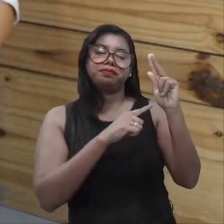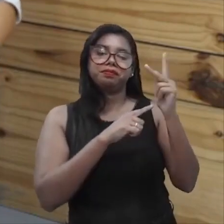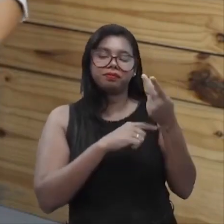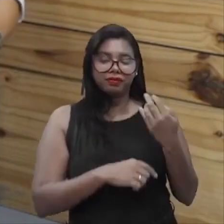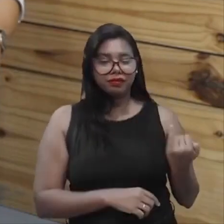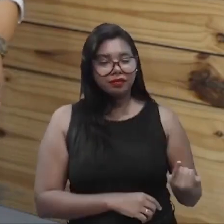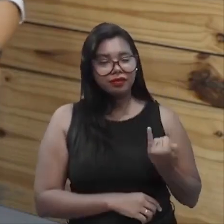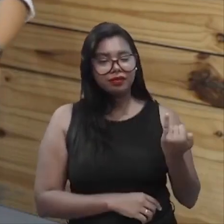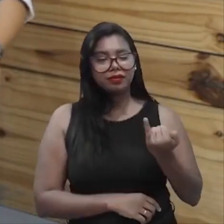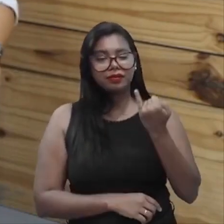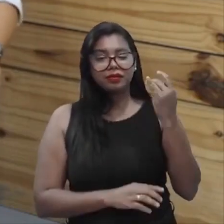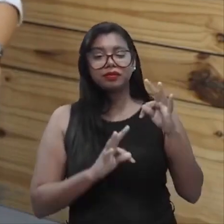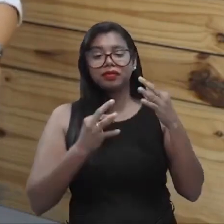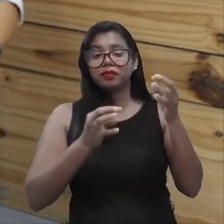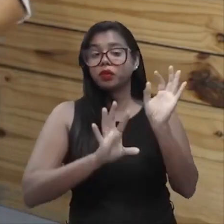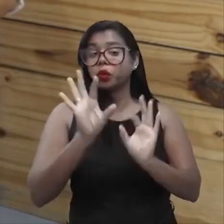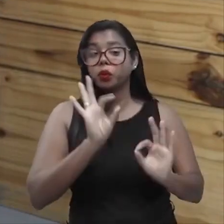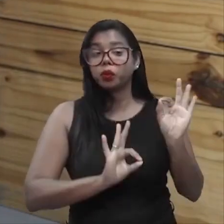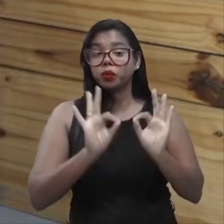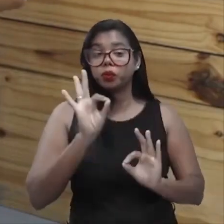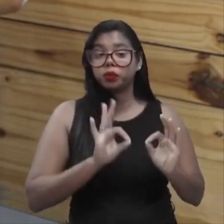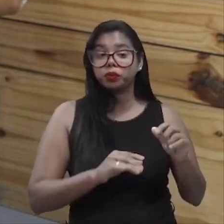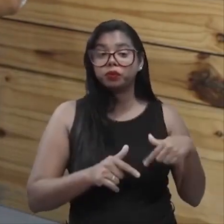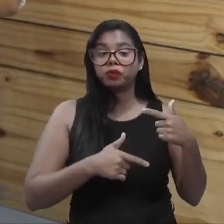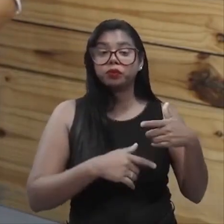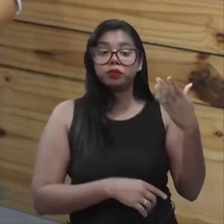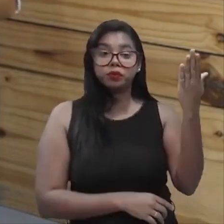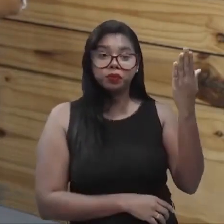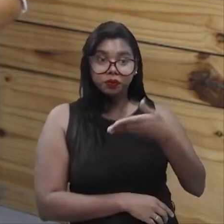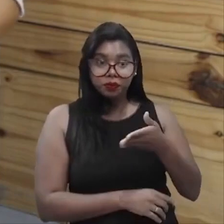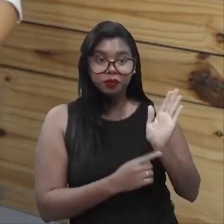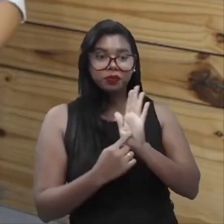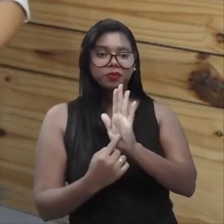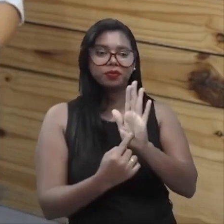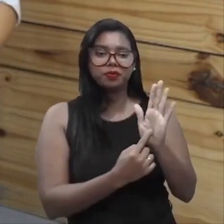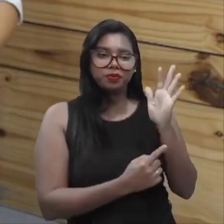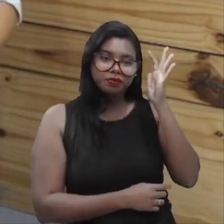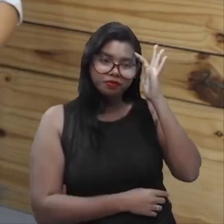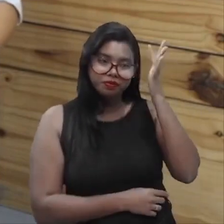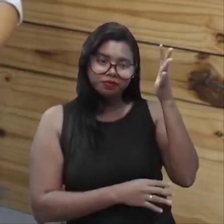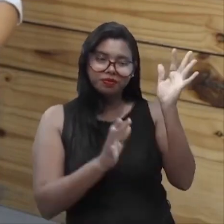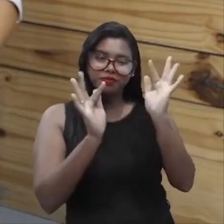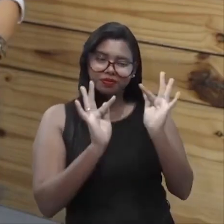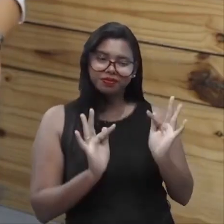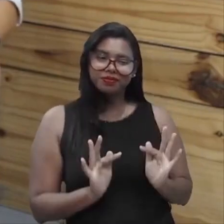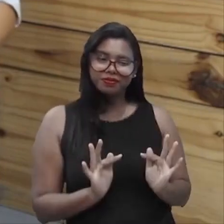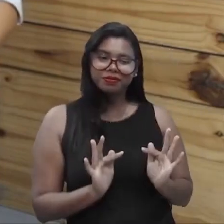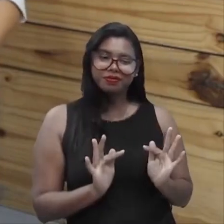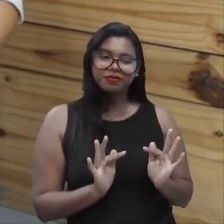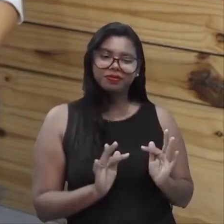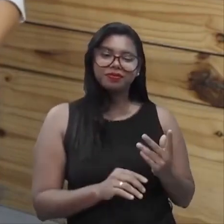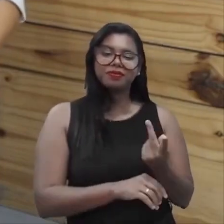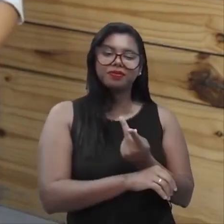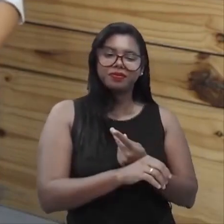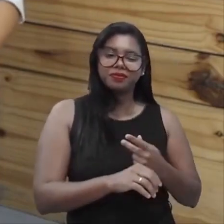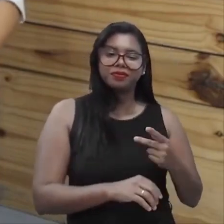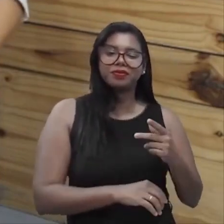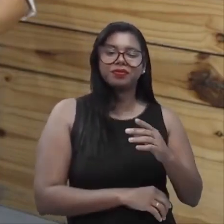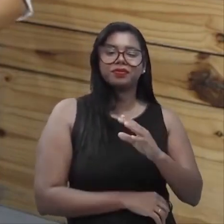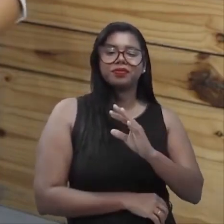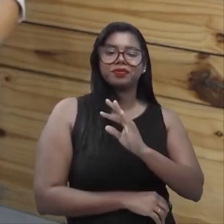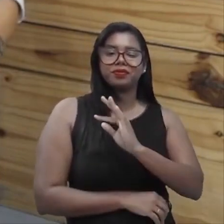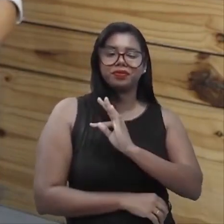fundamental para toda e qualquer organização. O que prova que essa decisão, ela foi feliz em buscar o curso de recursos humanos.